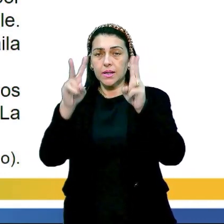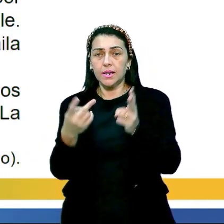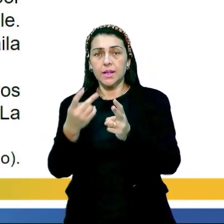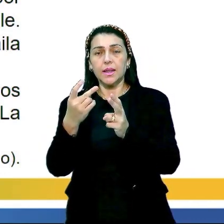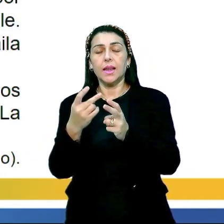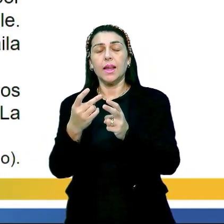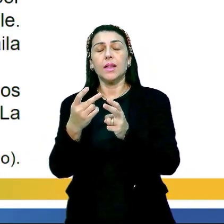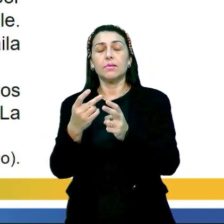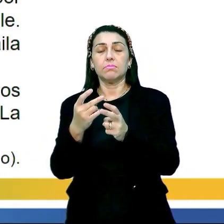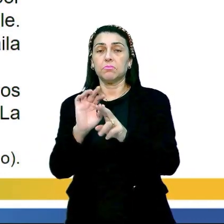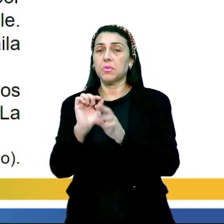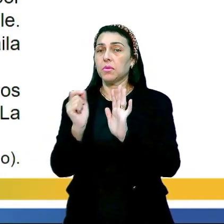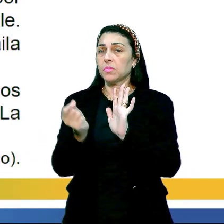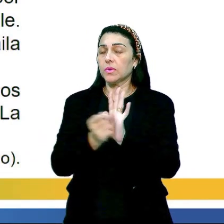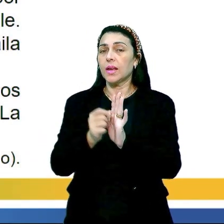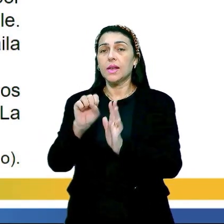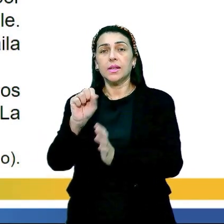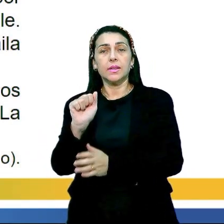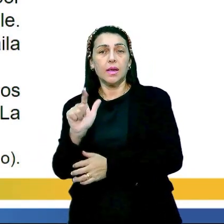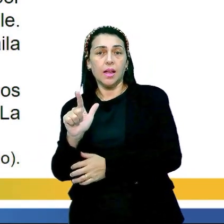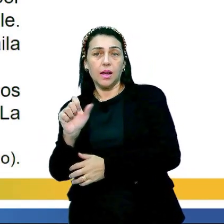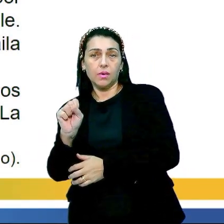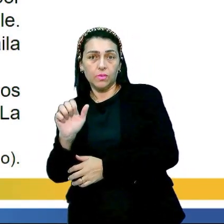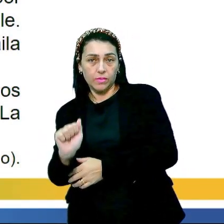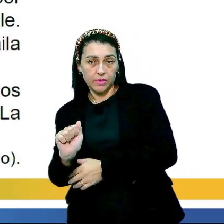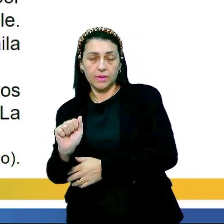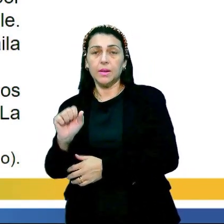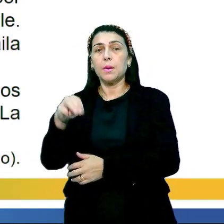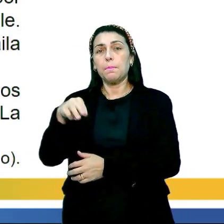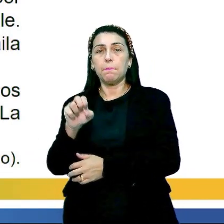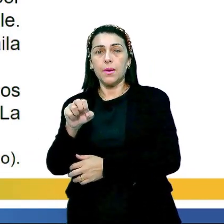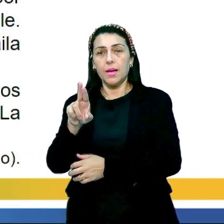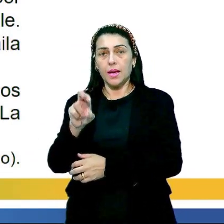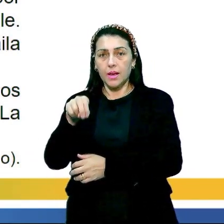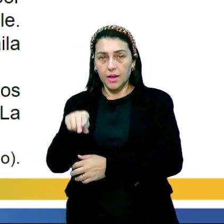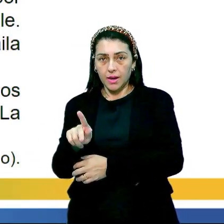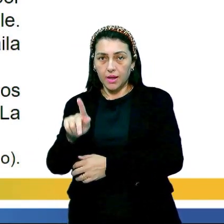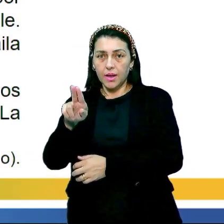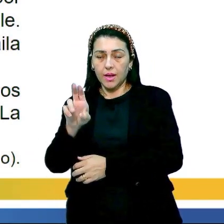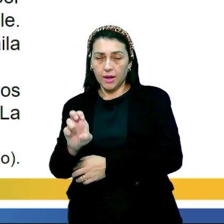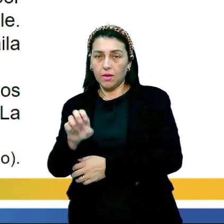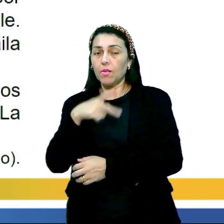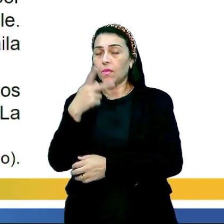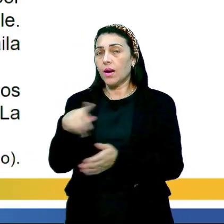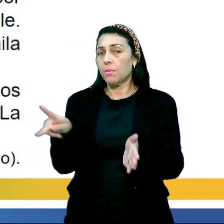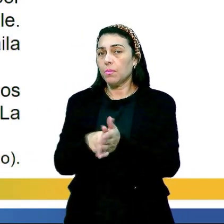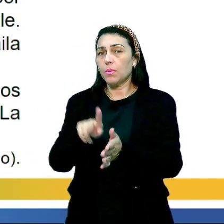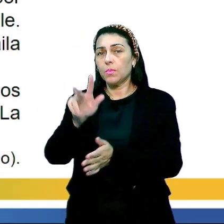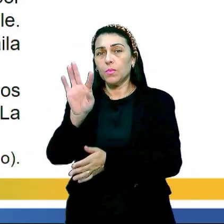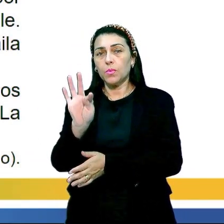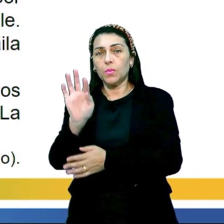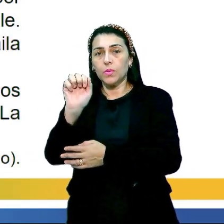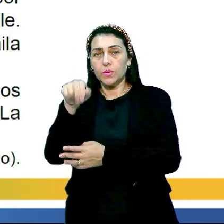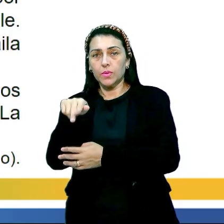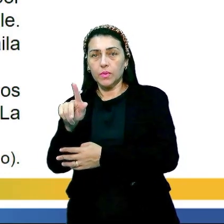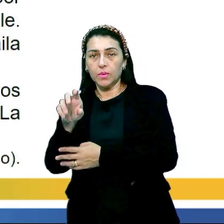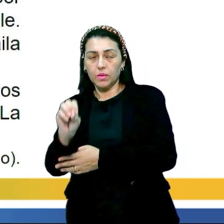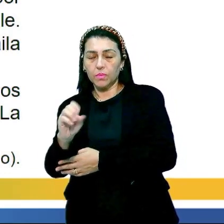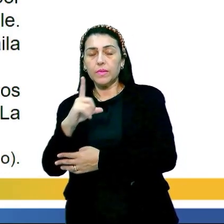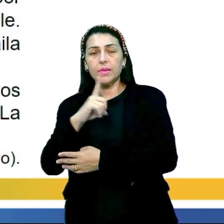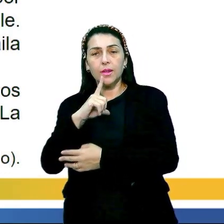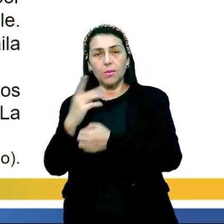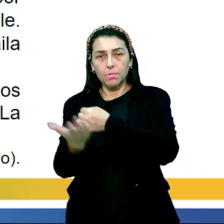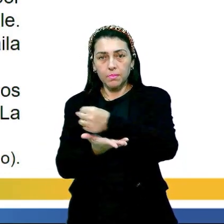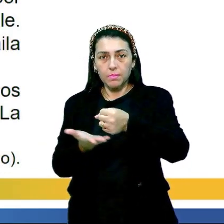tango, é claro que ali não vai estar ali em salsa, merengue, bachata, né, galera? Com certeza vai falar sobre o tango. Isso aí a gente tem